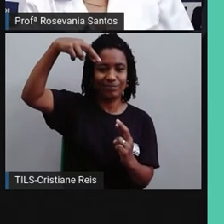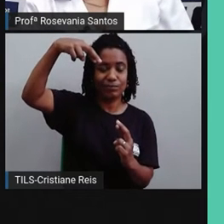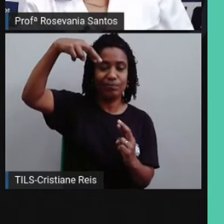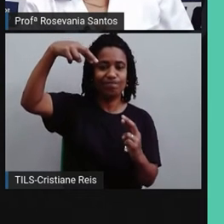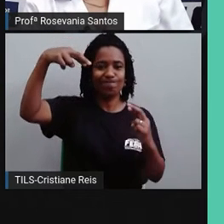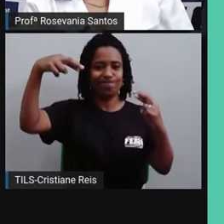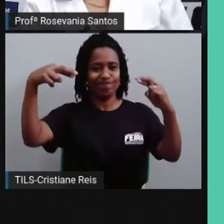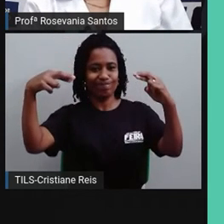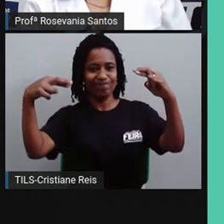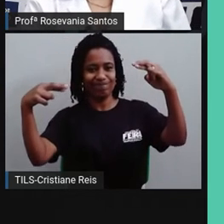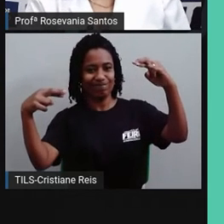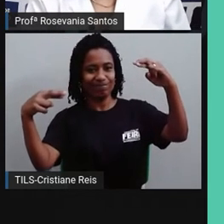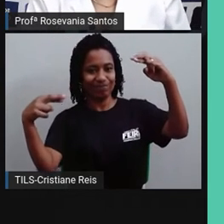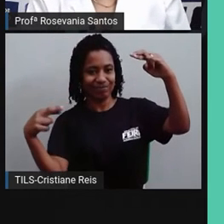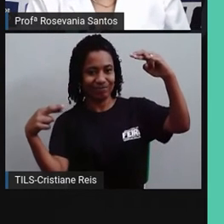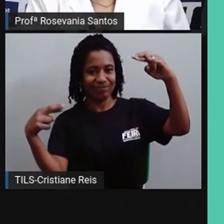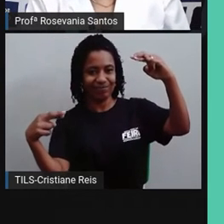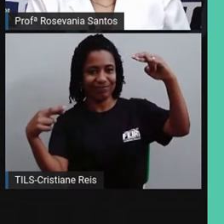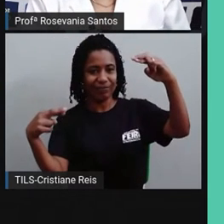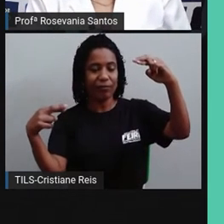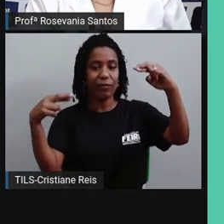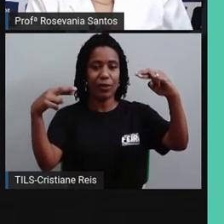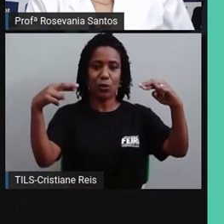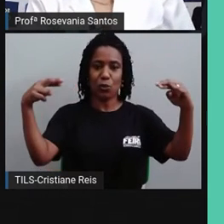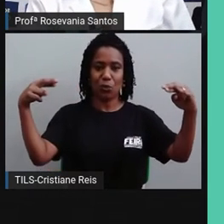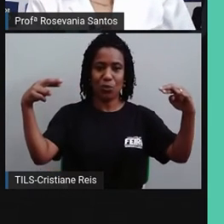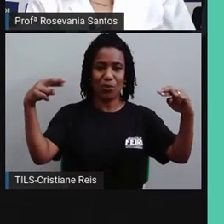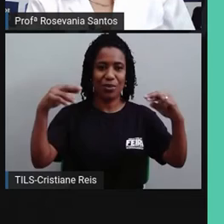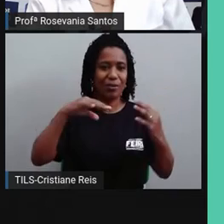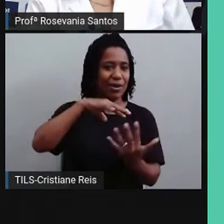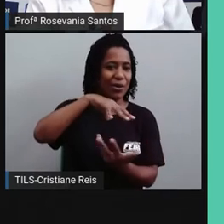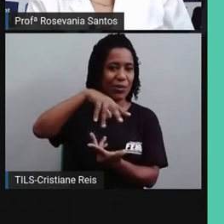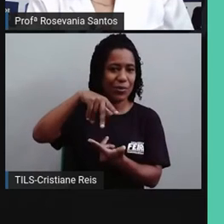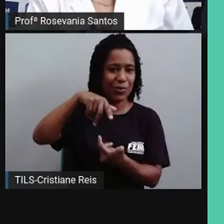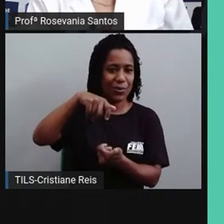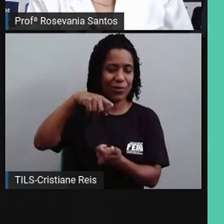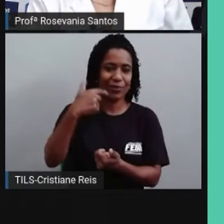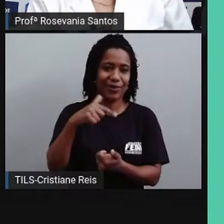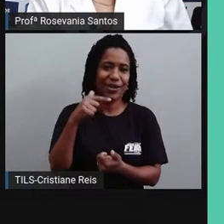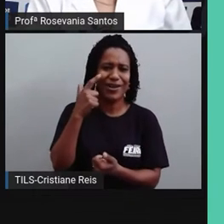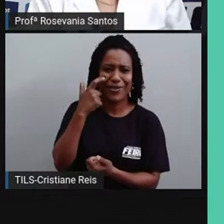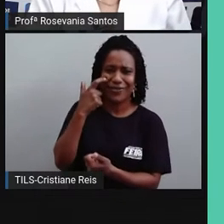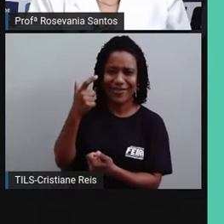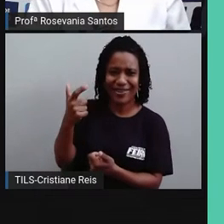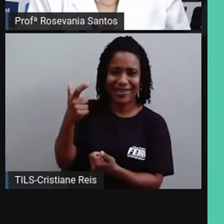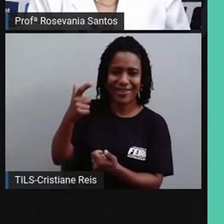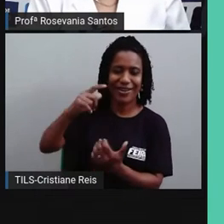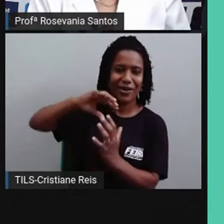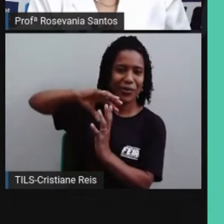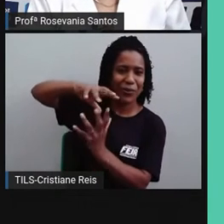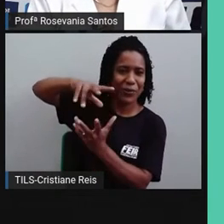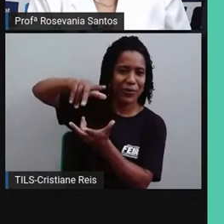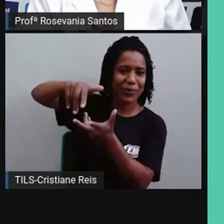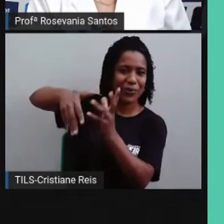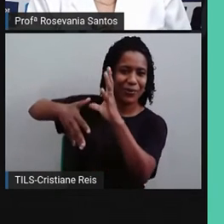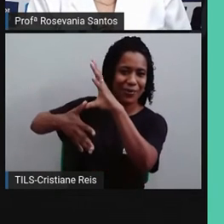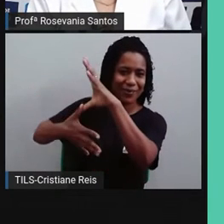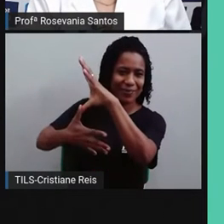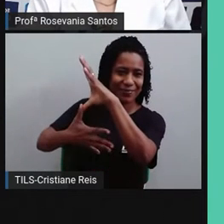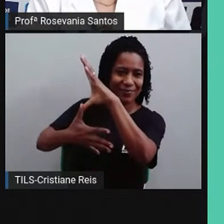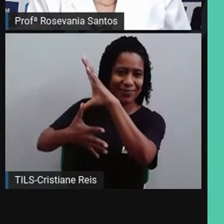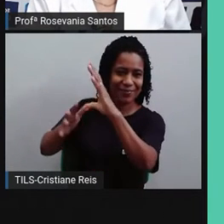Então, o que a gente observa, até quando você pega o globo, é que ele é um pouquinho inclinadinho. Ele traz já essa distorção dos 23 graus.